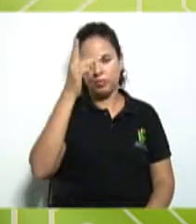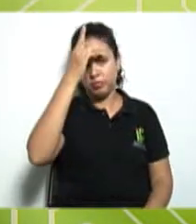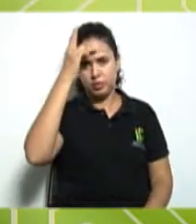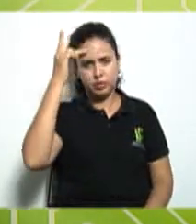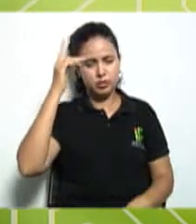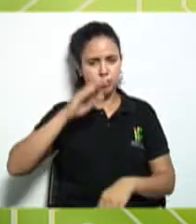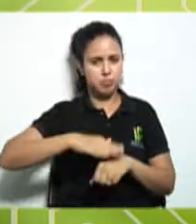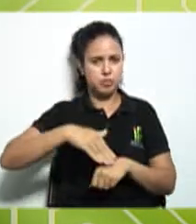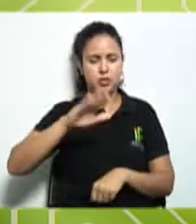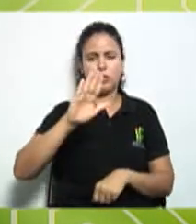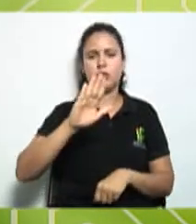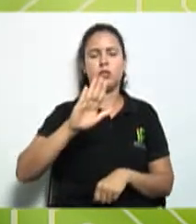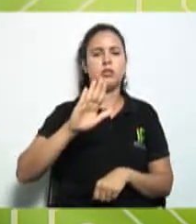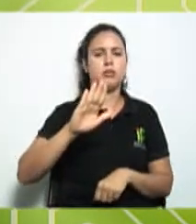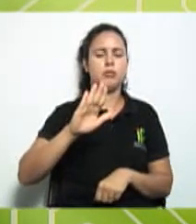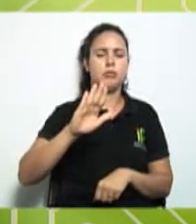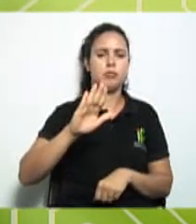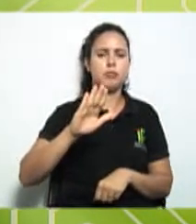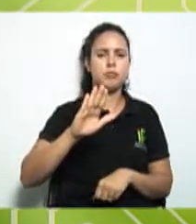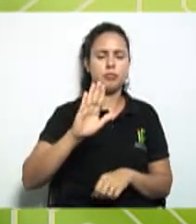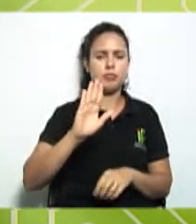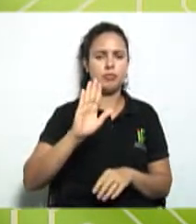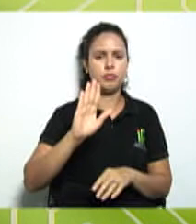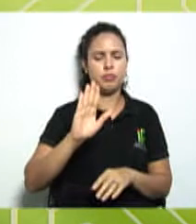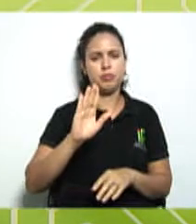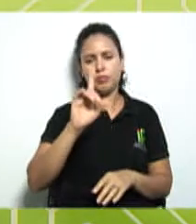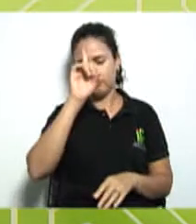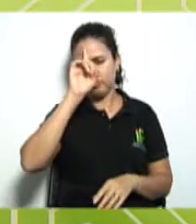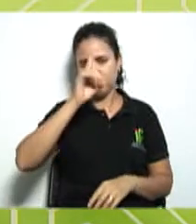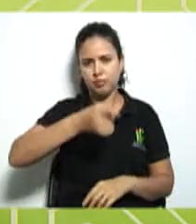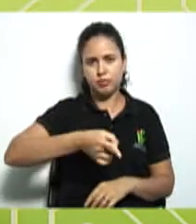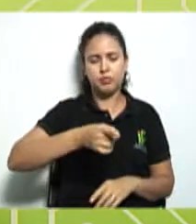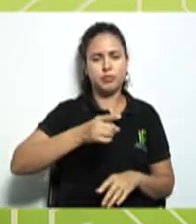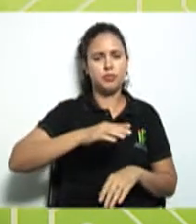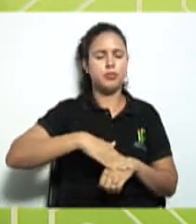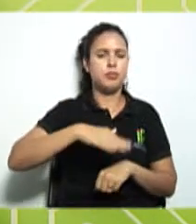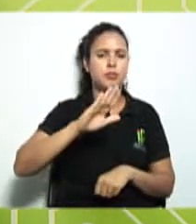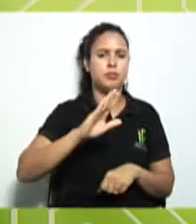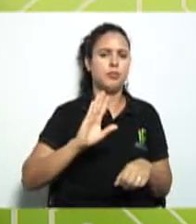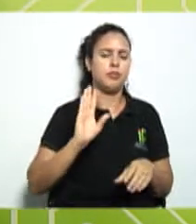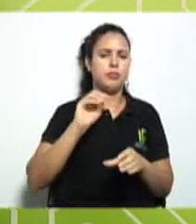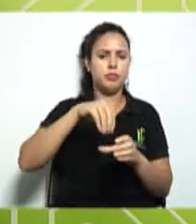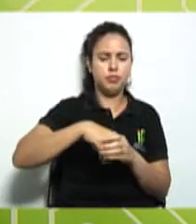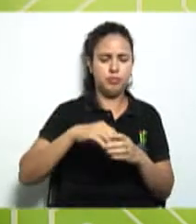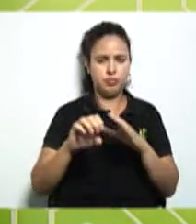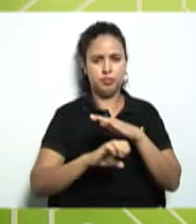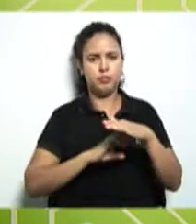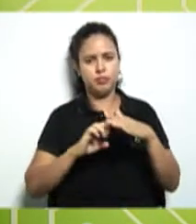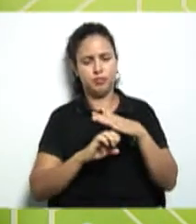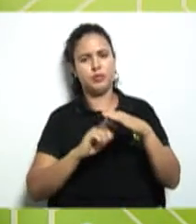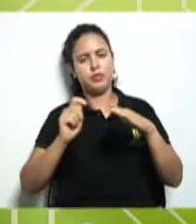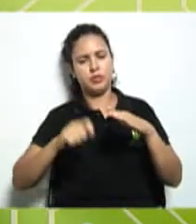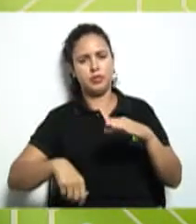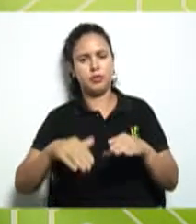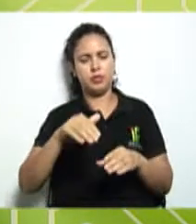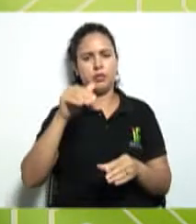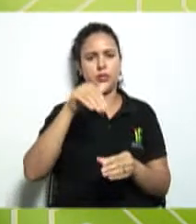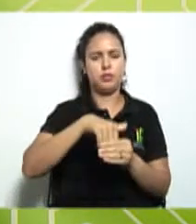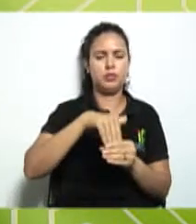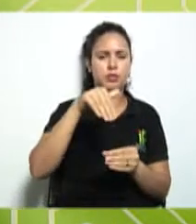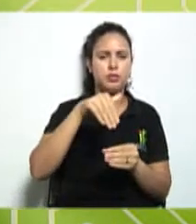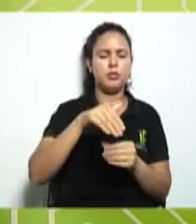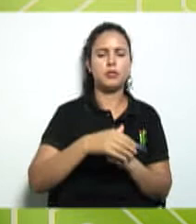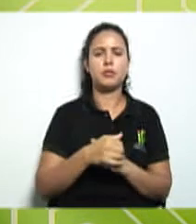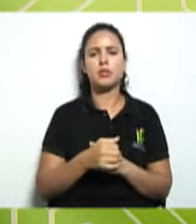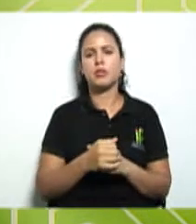mais ações dentro dessa é que tem o poder maior de voto. No caso da cooperativa